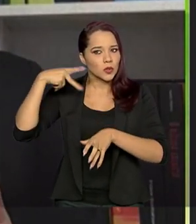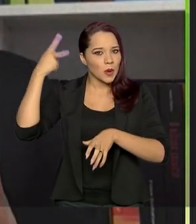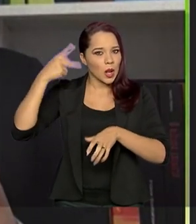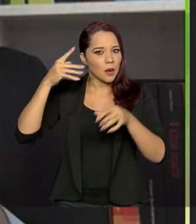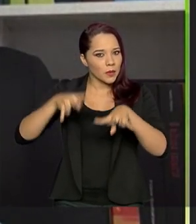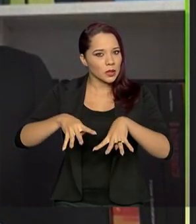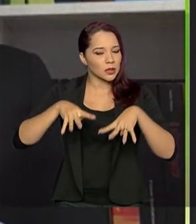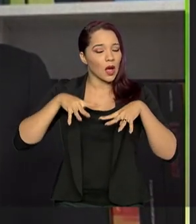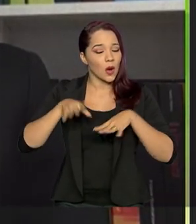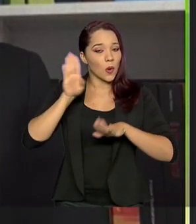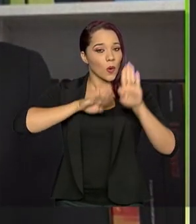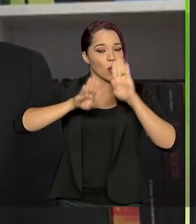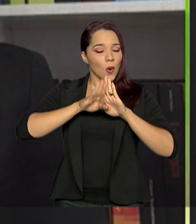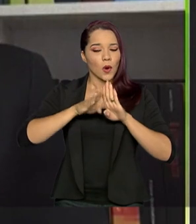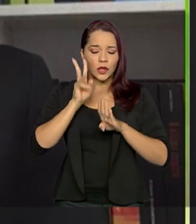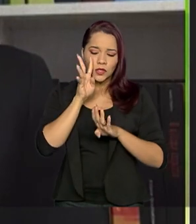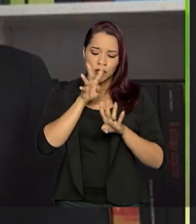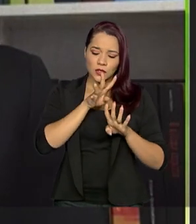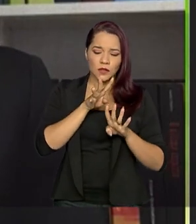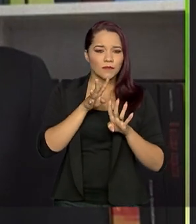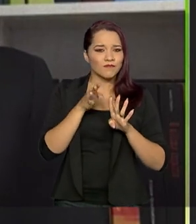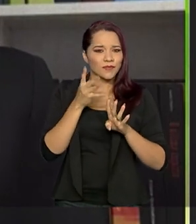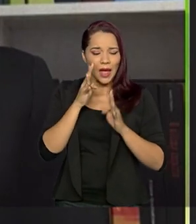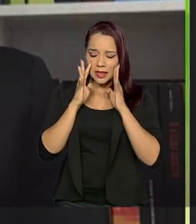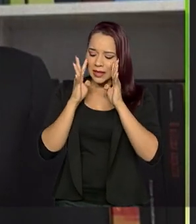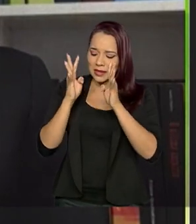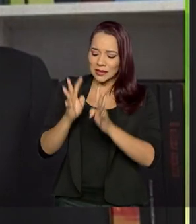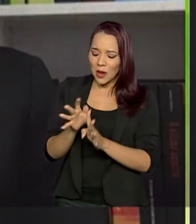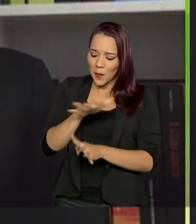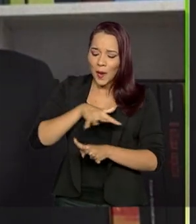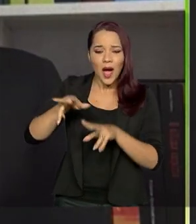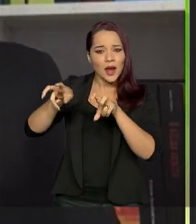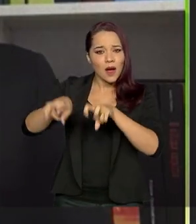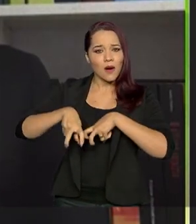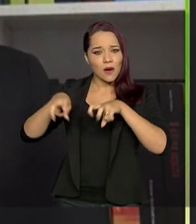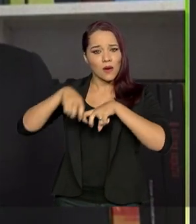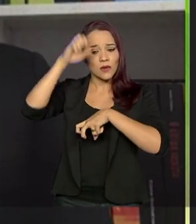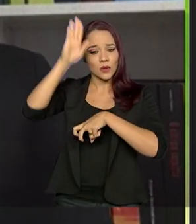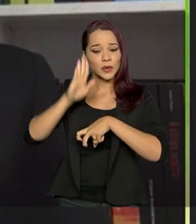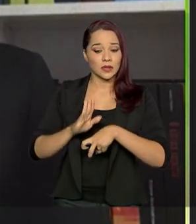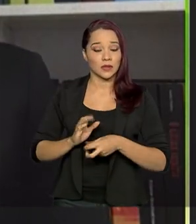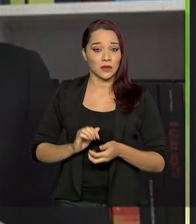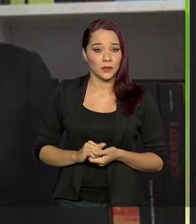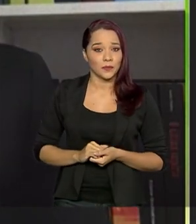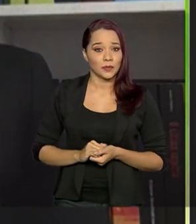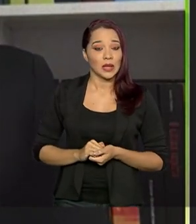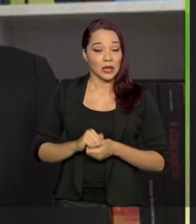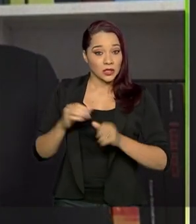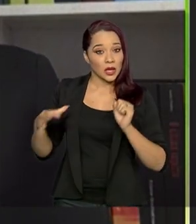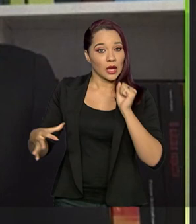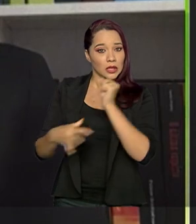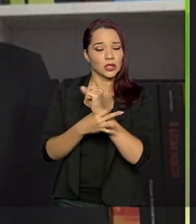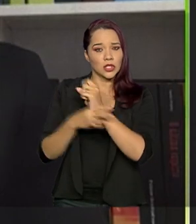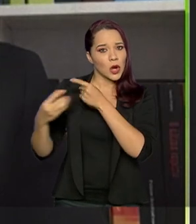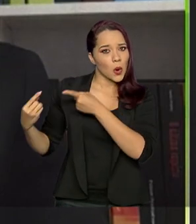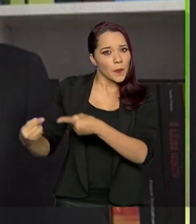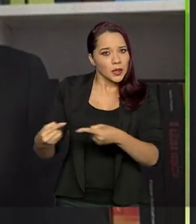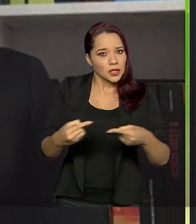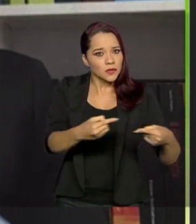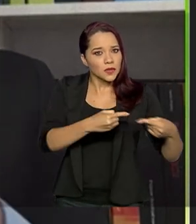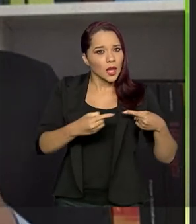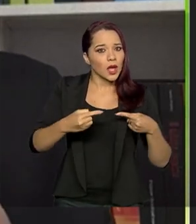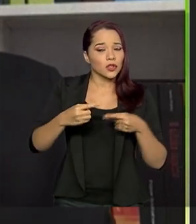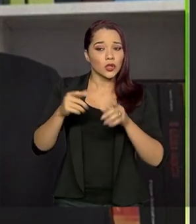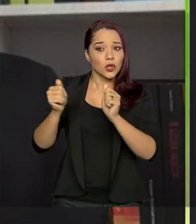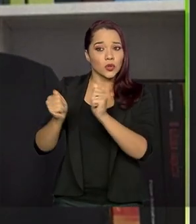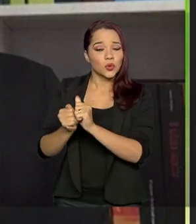sentido de ter um olhar diferenciado para o agronegócio brasileiro, no sentido de garantir a competitividade do agro brasileiro